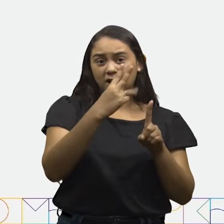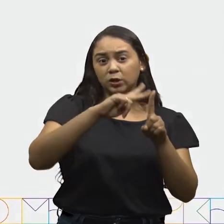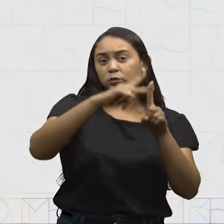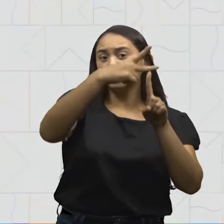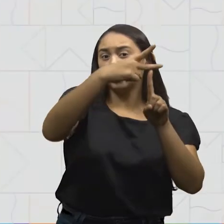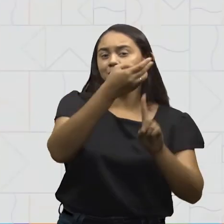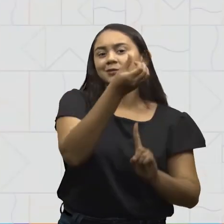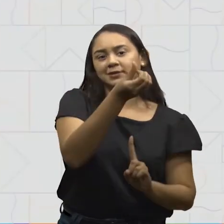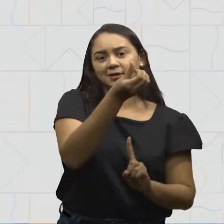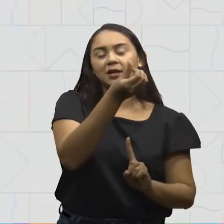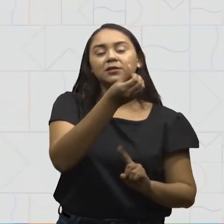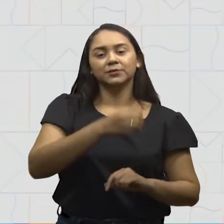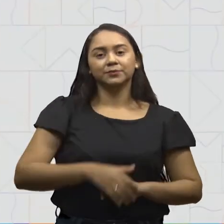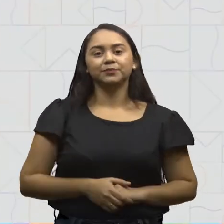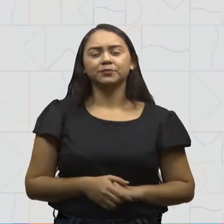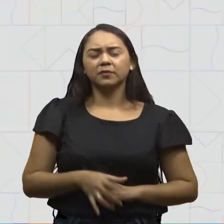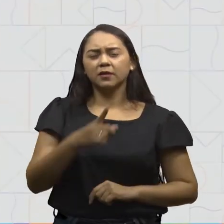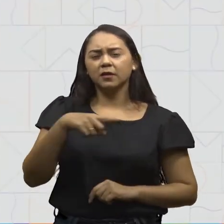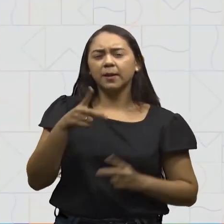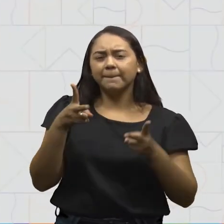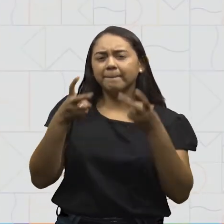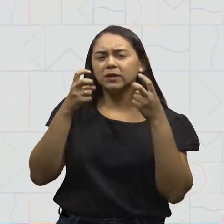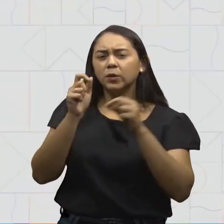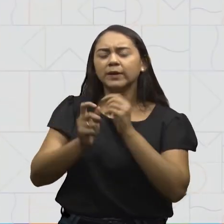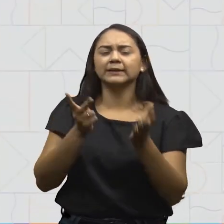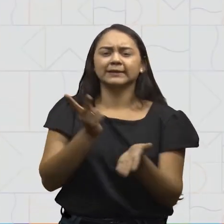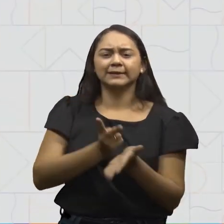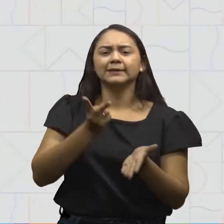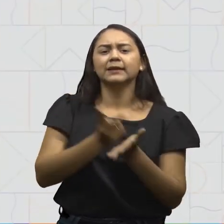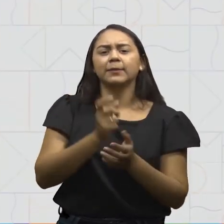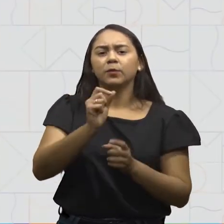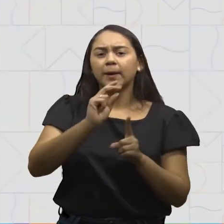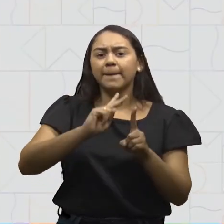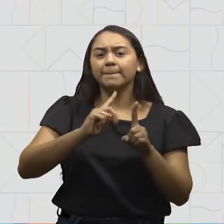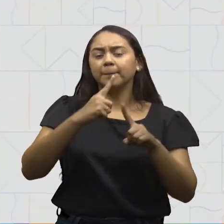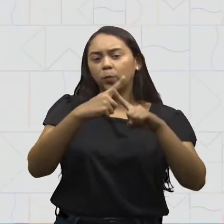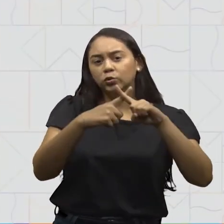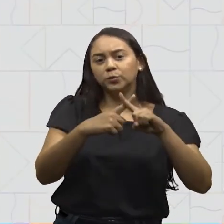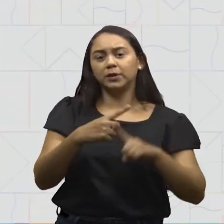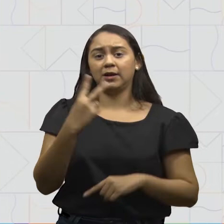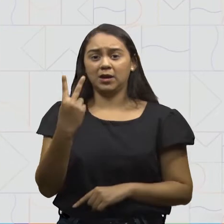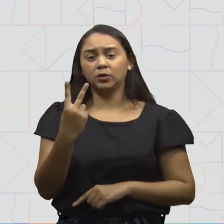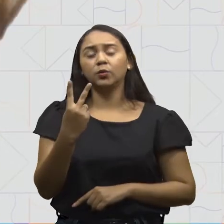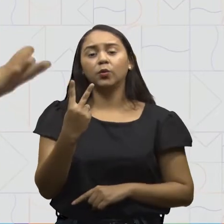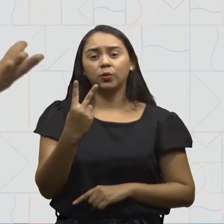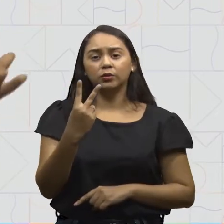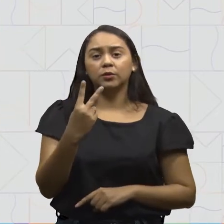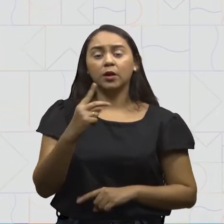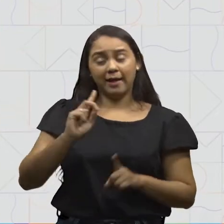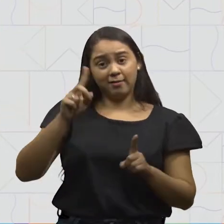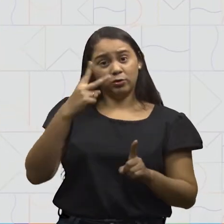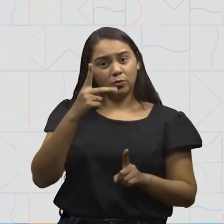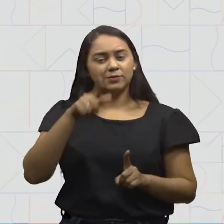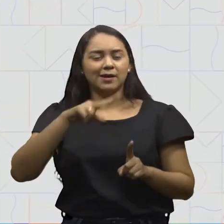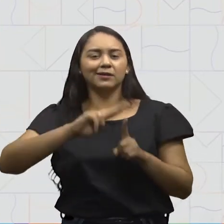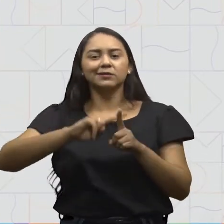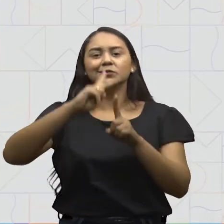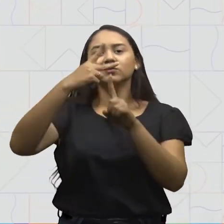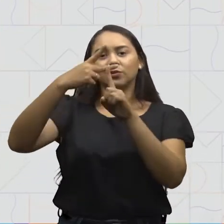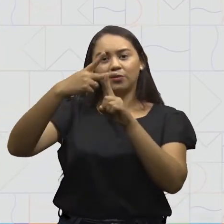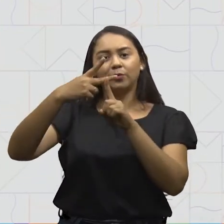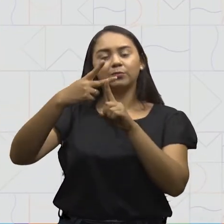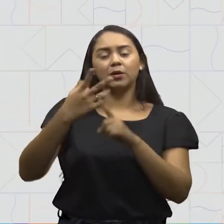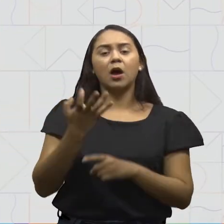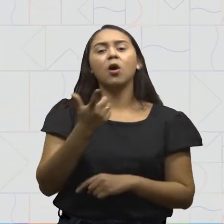6. Observe que estamos sempre multiplicando por 2. Ou seja, o dobro.